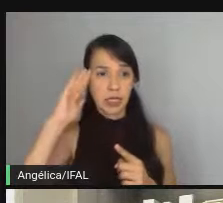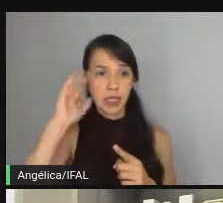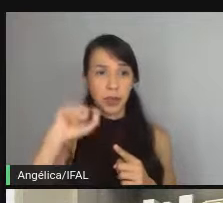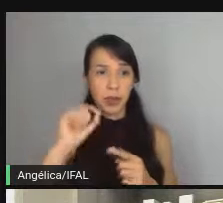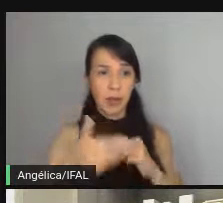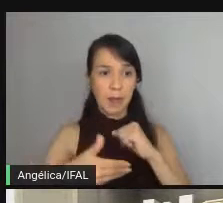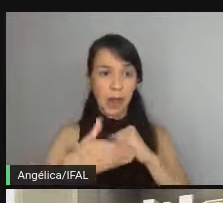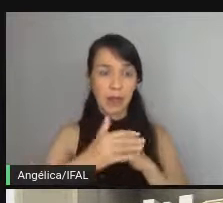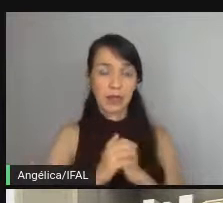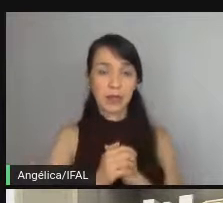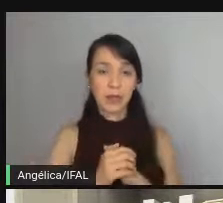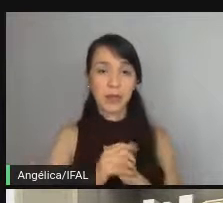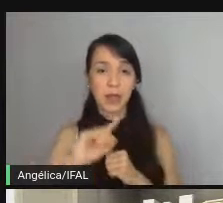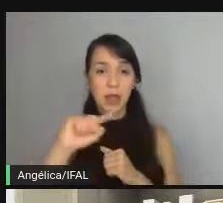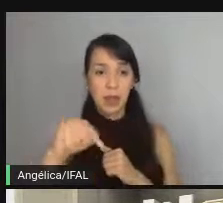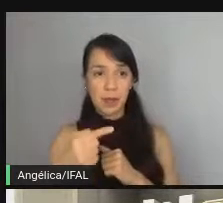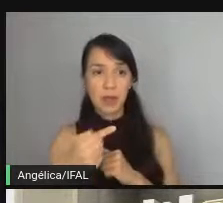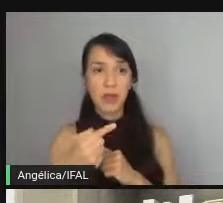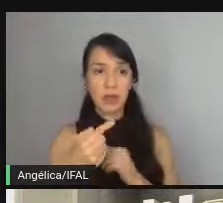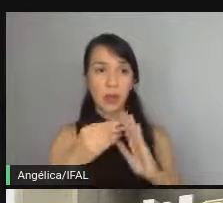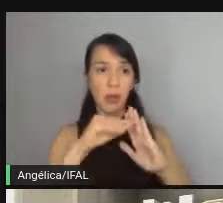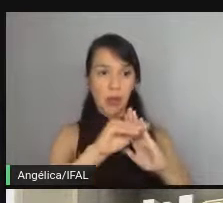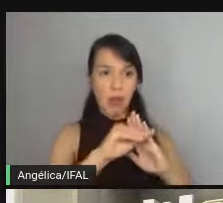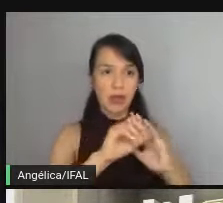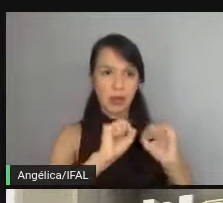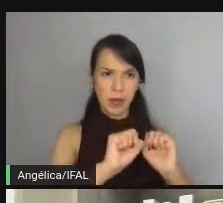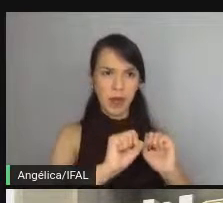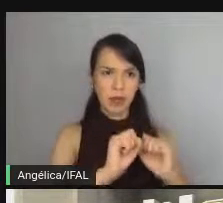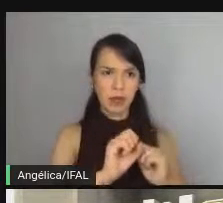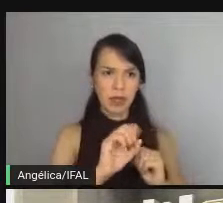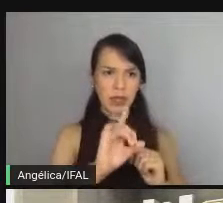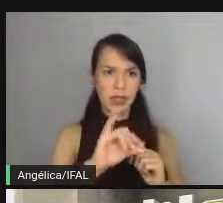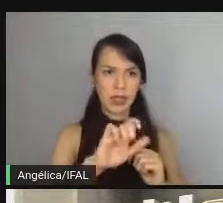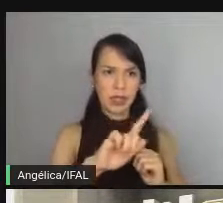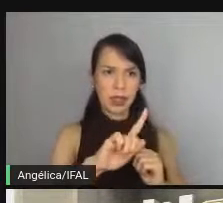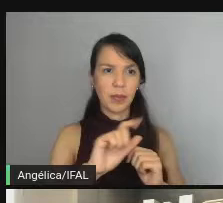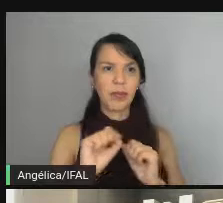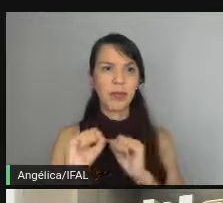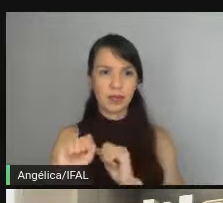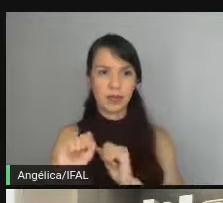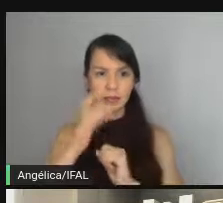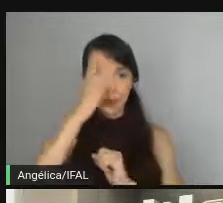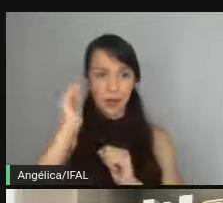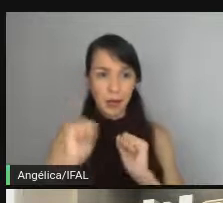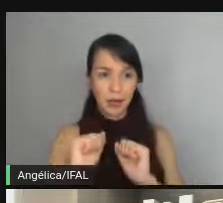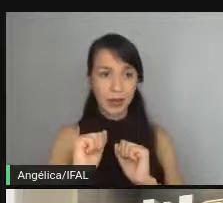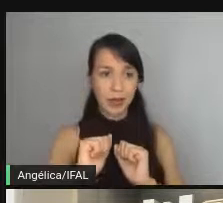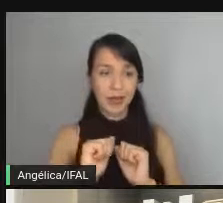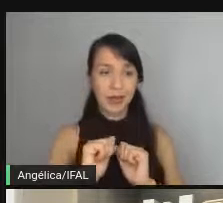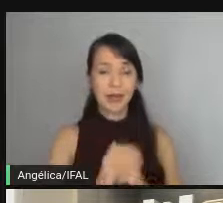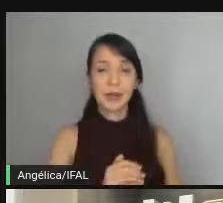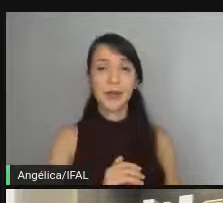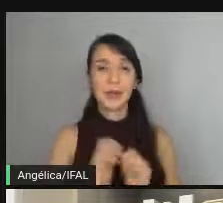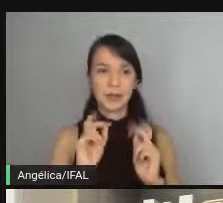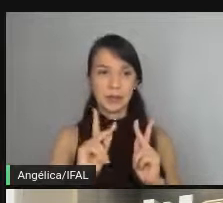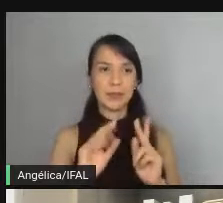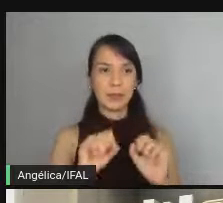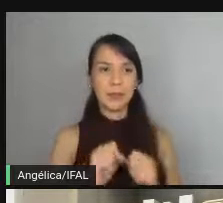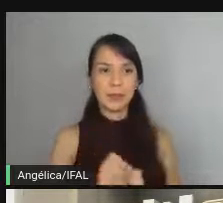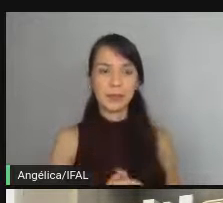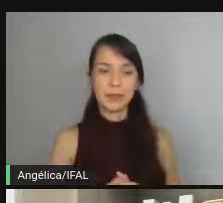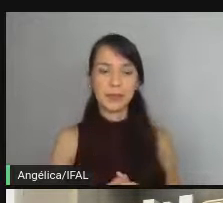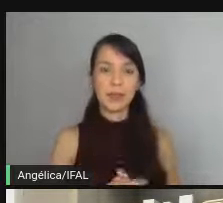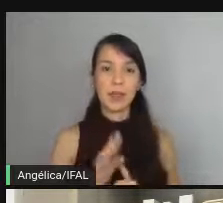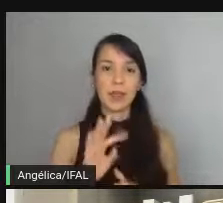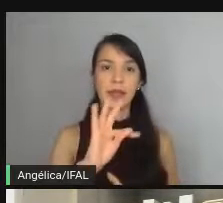TDD para depois a gente começar na implementação. Pode ser, Farmer? Pode ser, galera? Pode sim. Beleza.